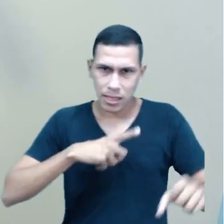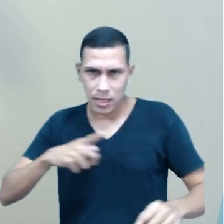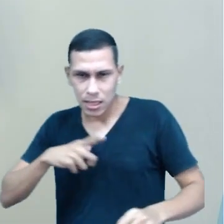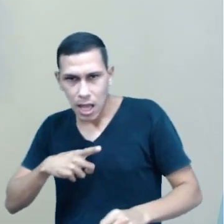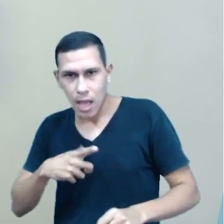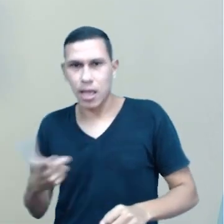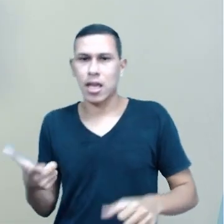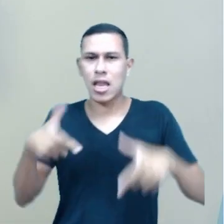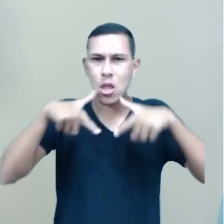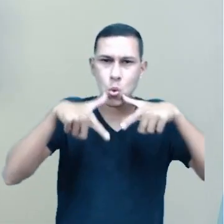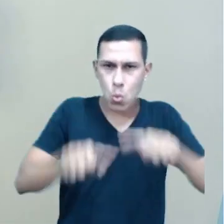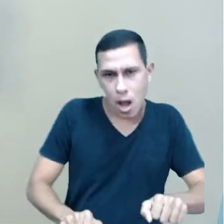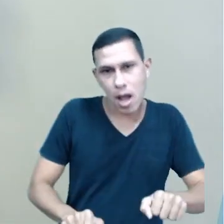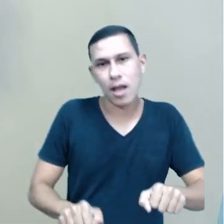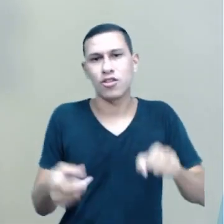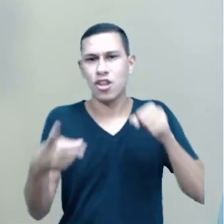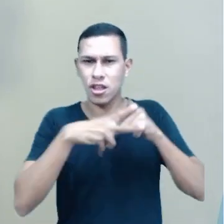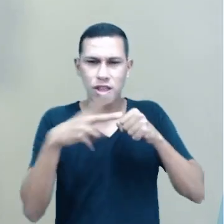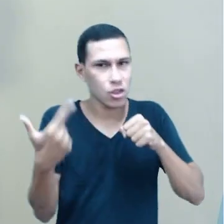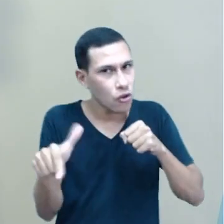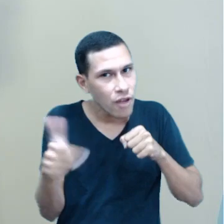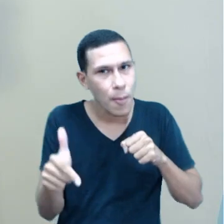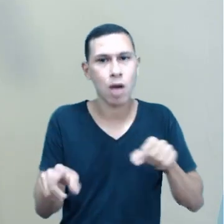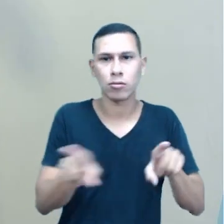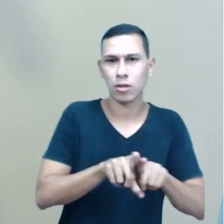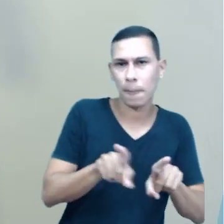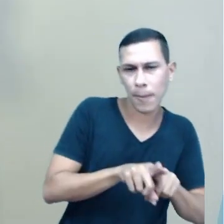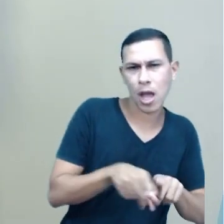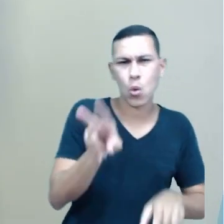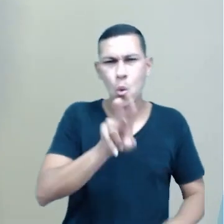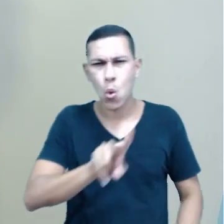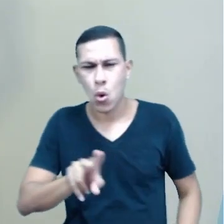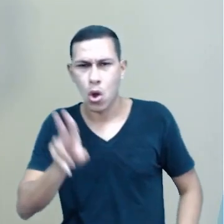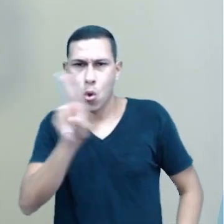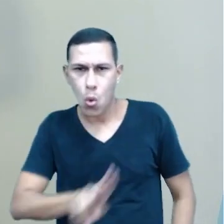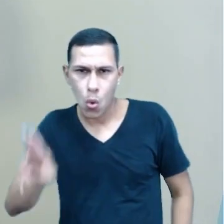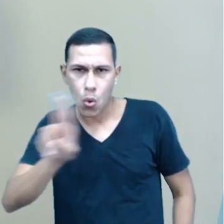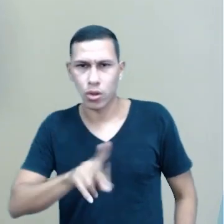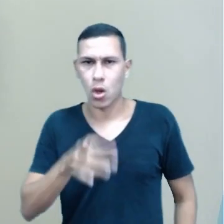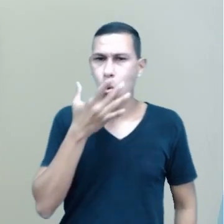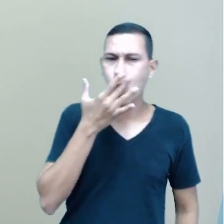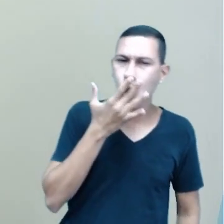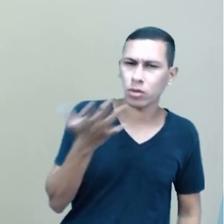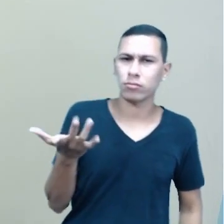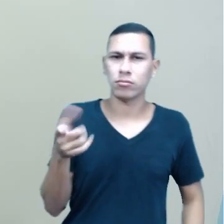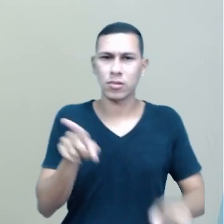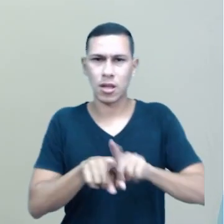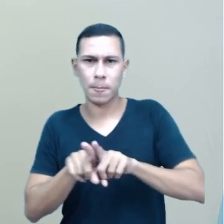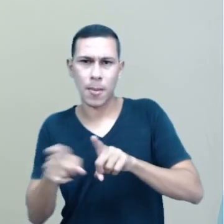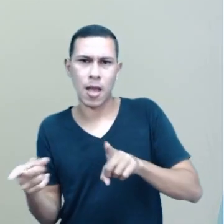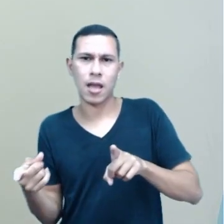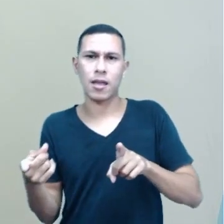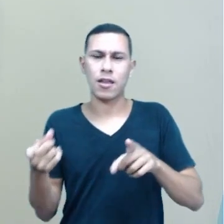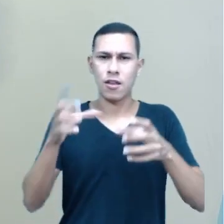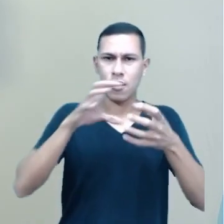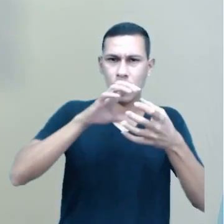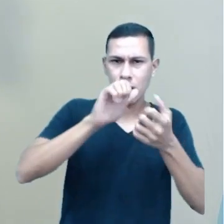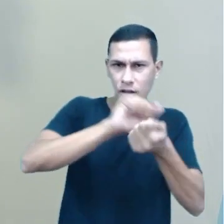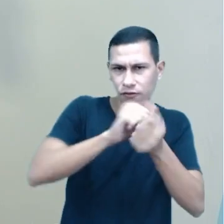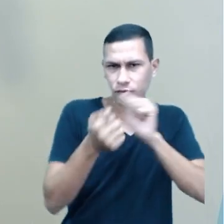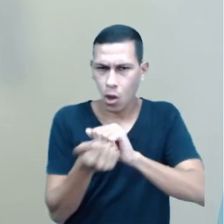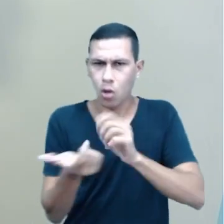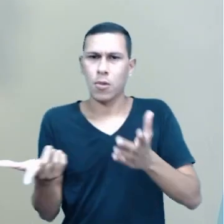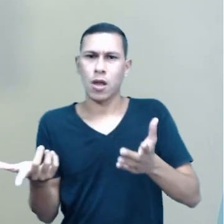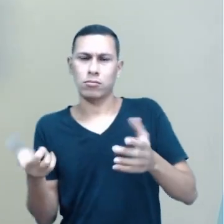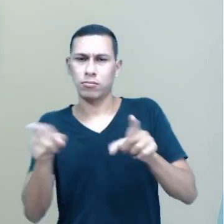muitos desenhos, nós vamos ter o trabalho com cores, com formatos. A gente pode ter charge com